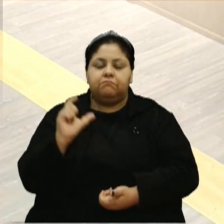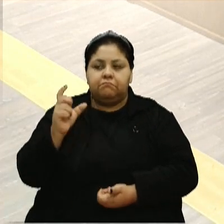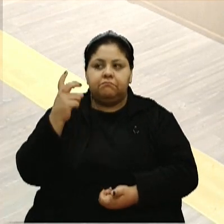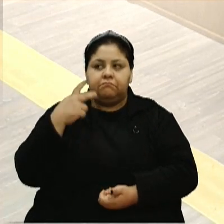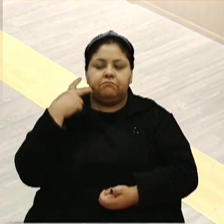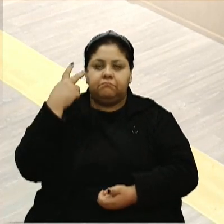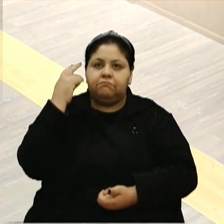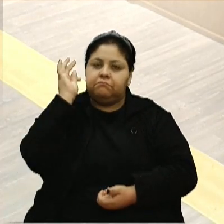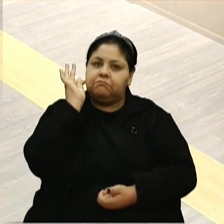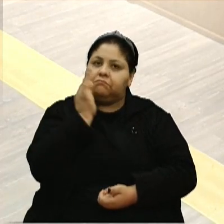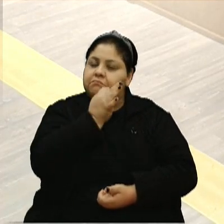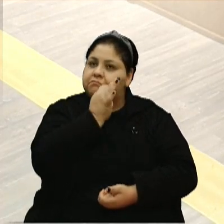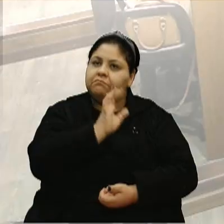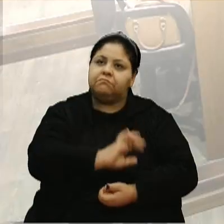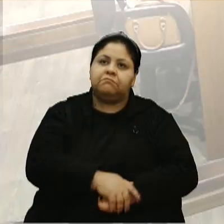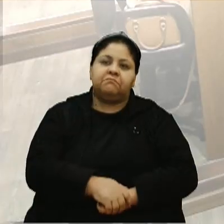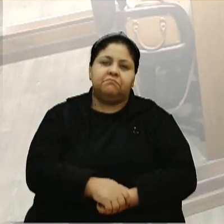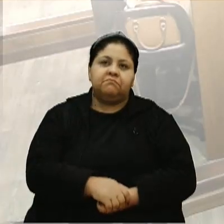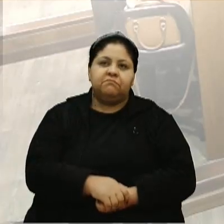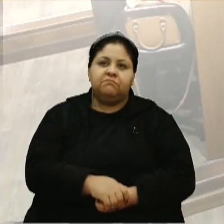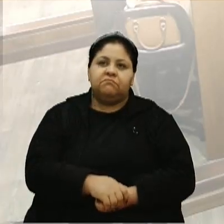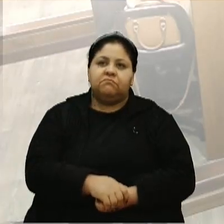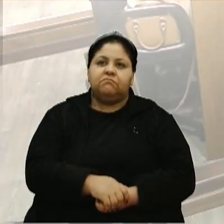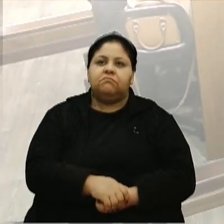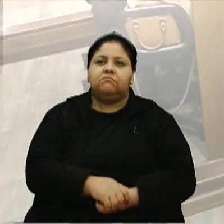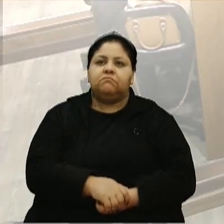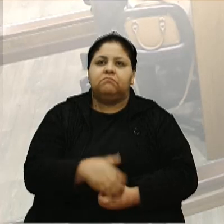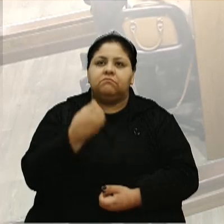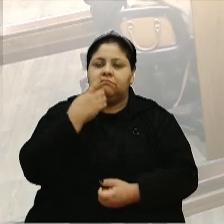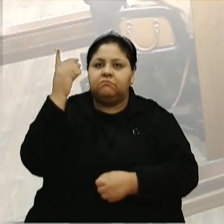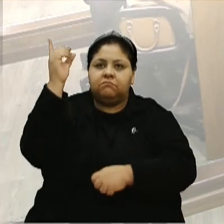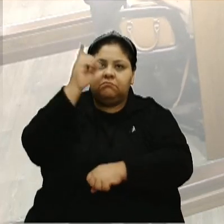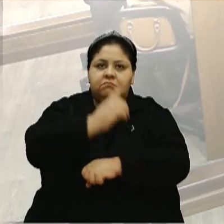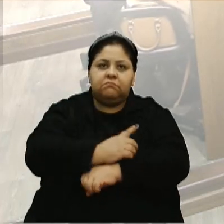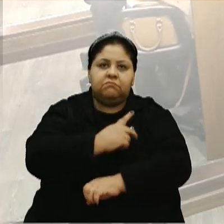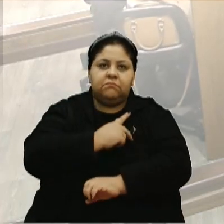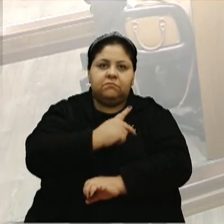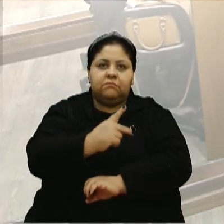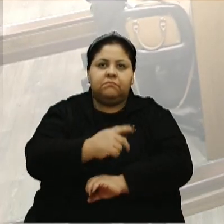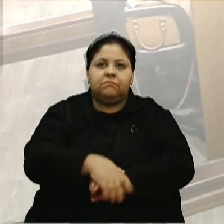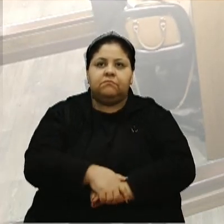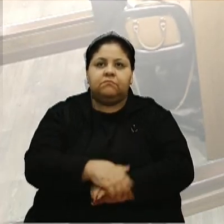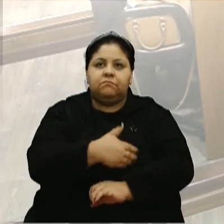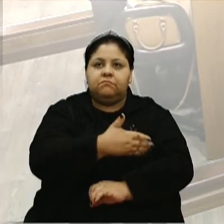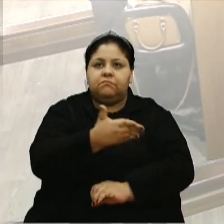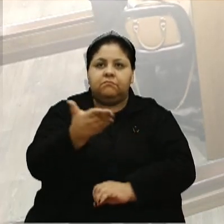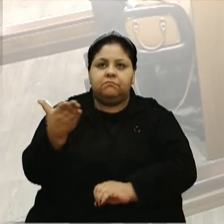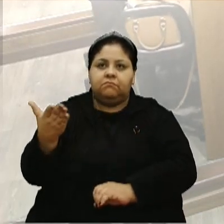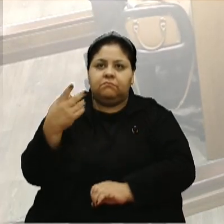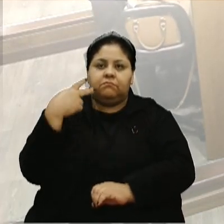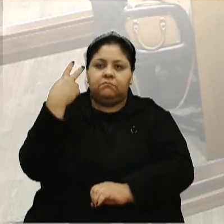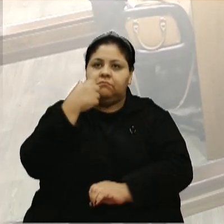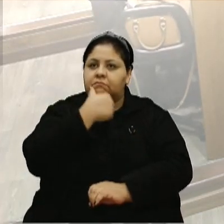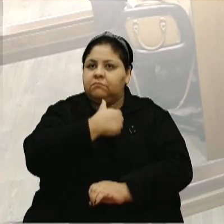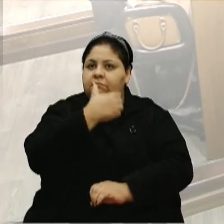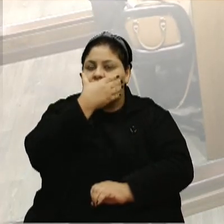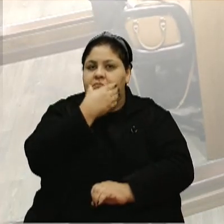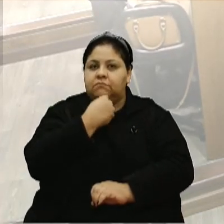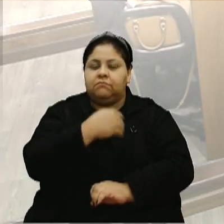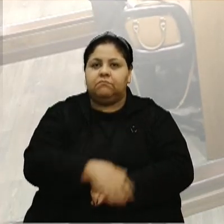Com a palavra, a vereadora Tatiana Friço. Bom dia, senhora presidente, nobres pares, colegas vereadores.